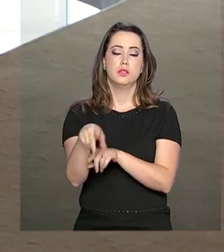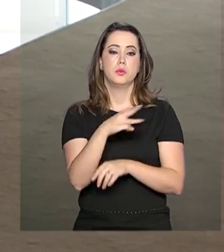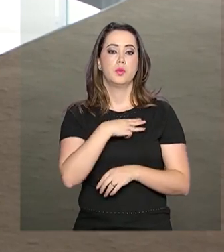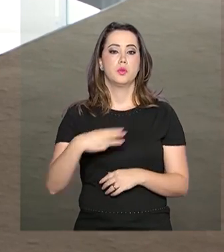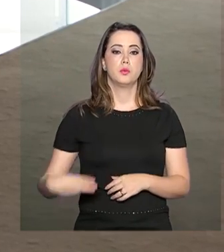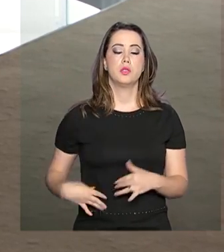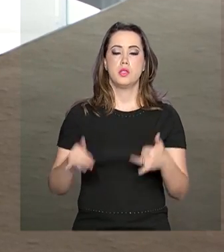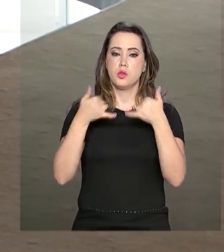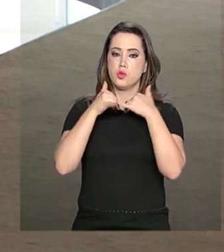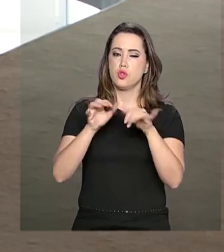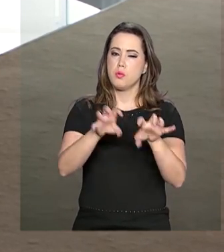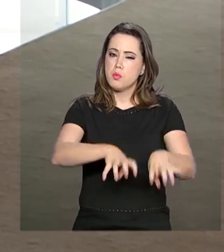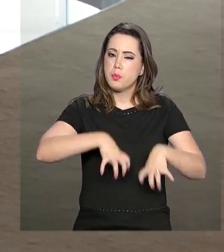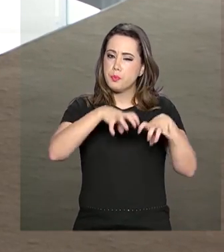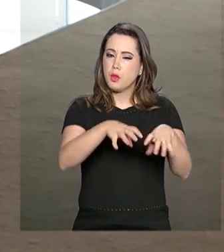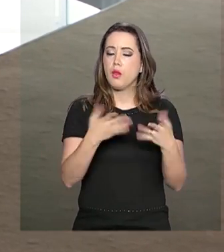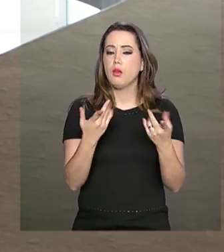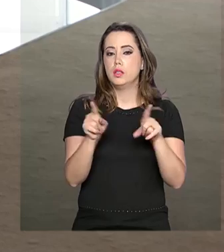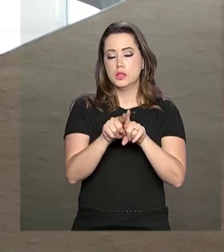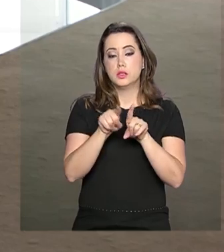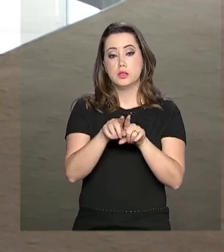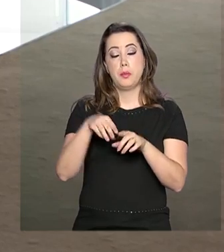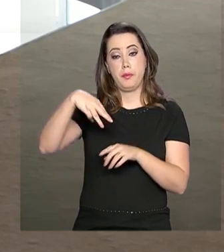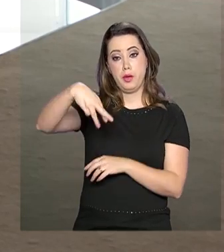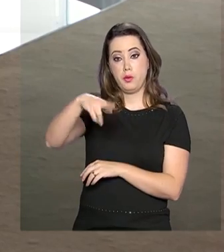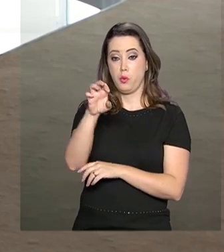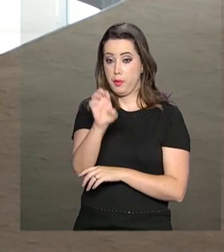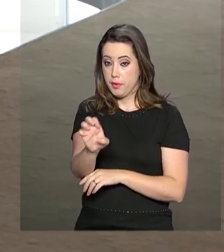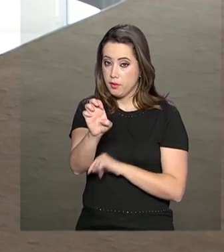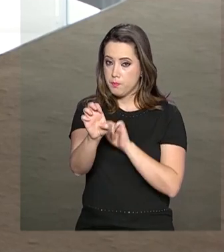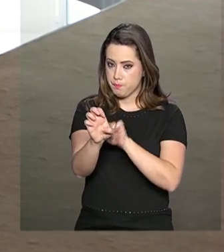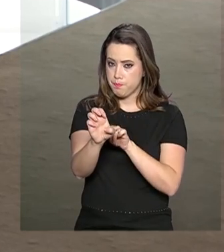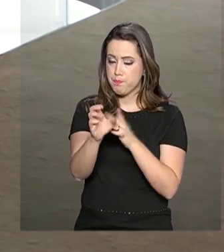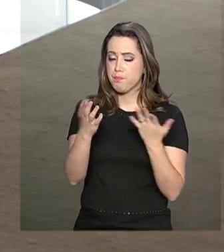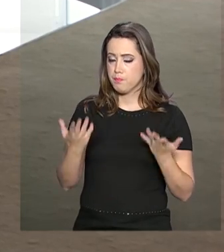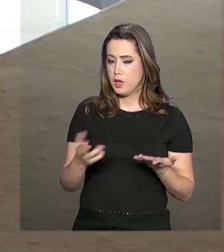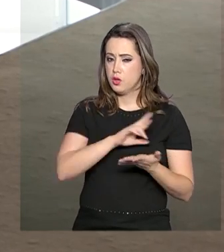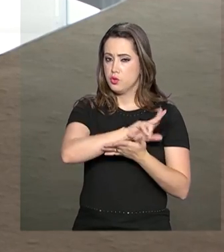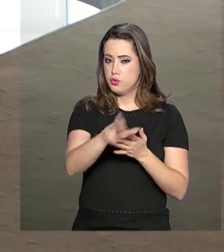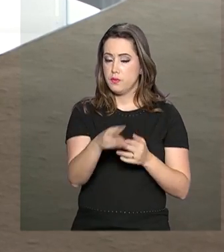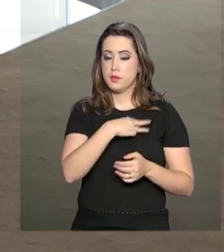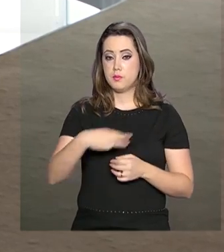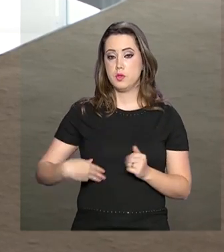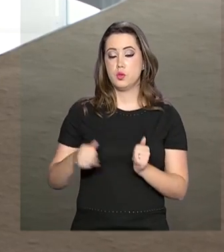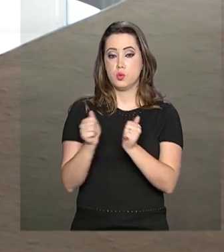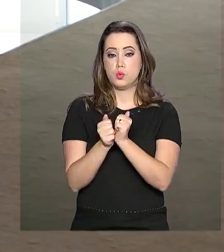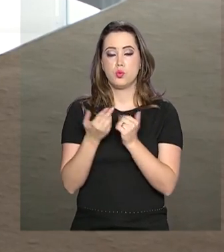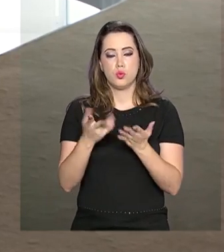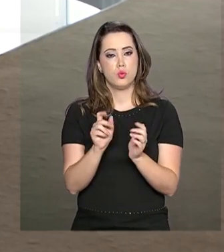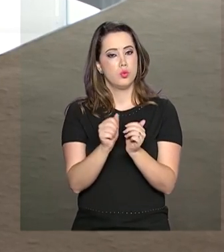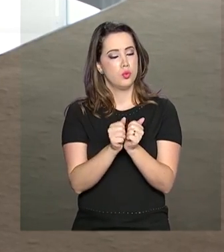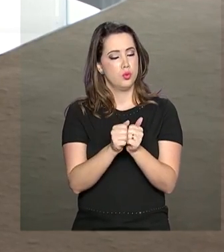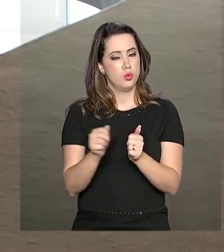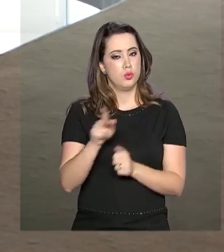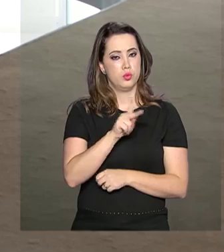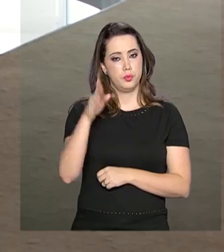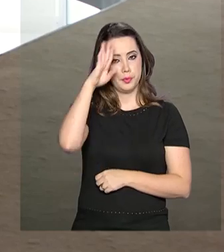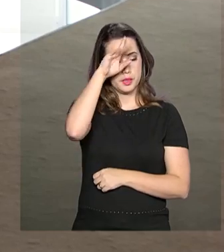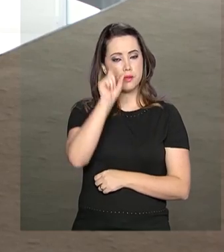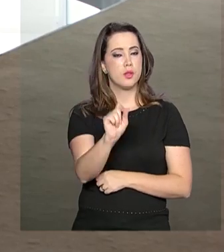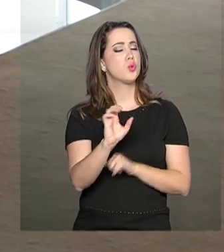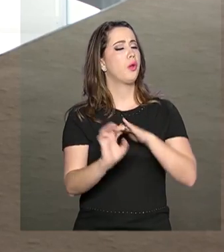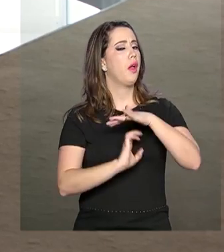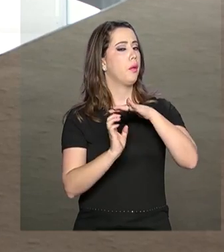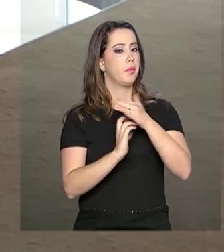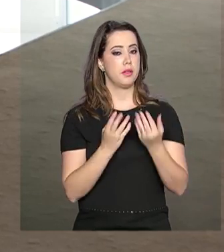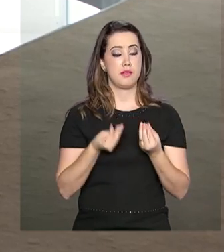Bento Albuquerque, e das Relações Exteriores, Ernesto Araújo. Além de assegurar a produção de energia